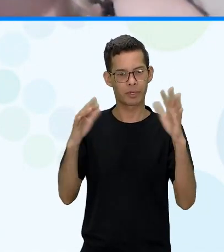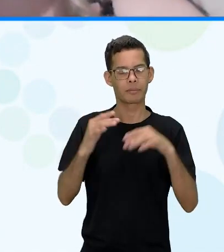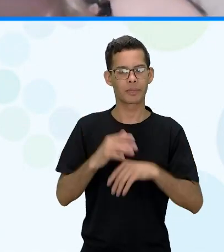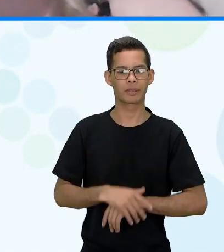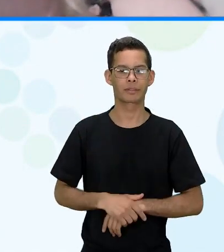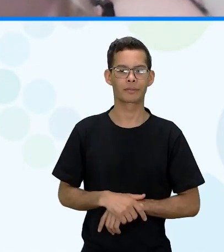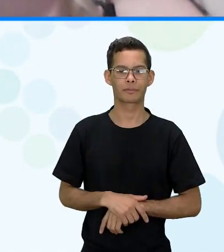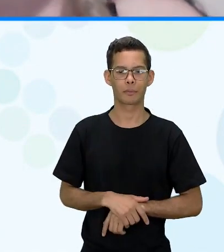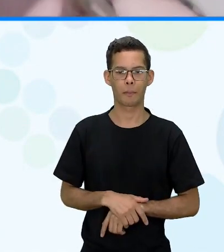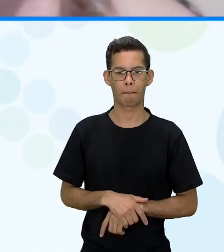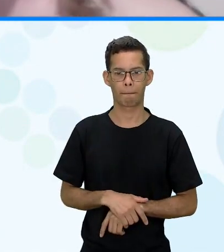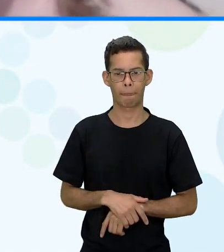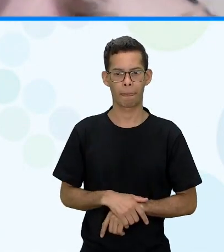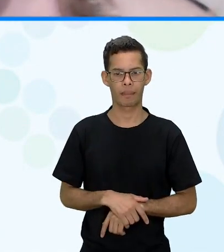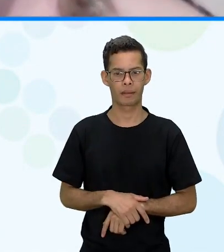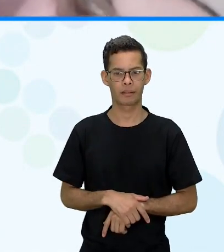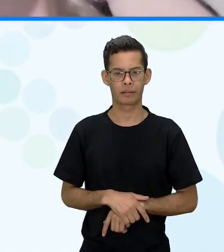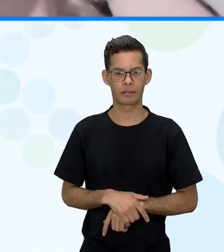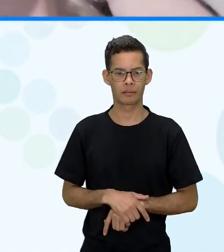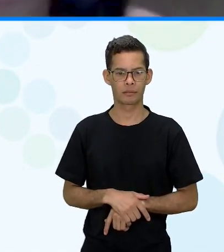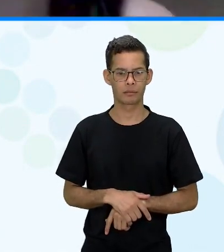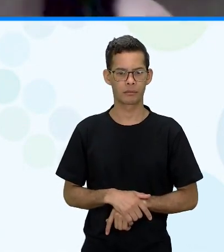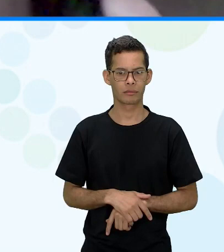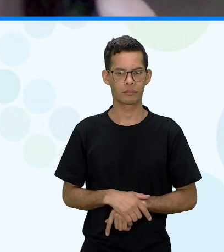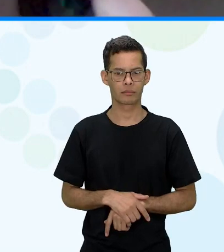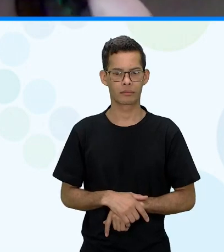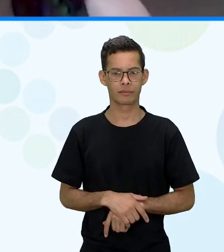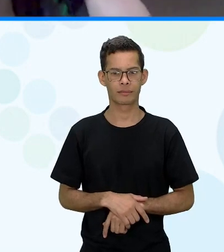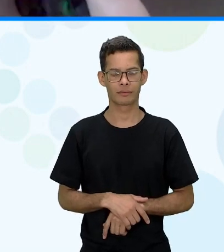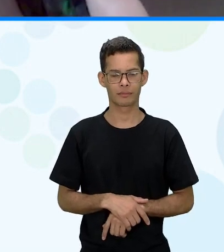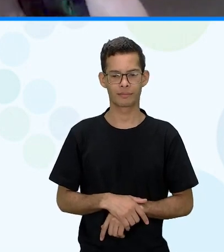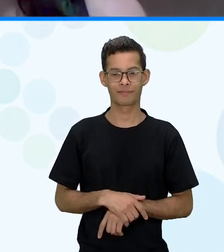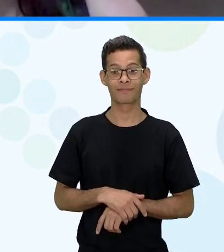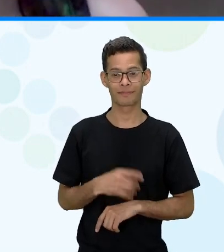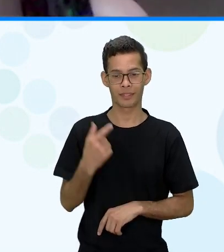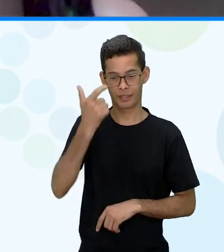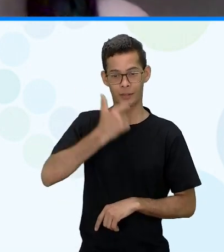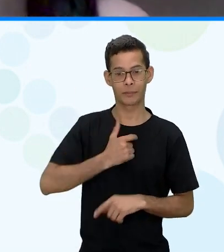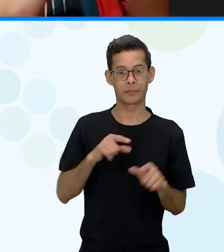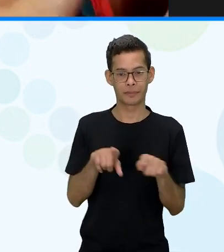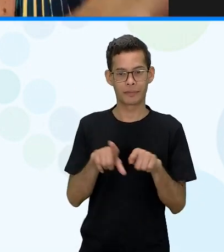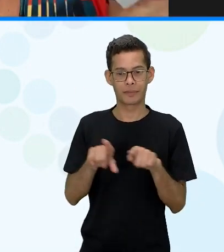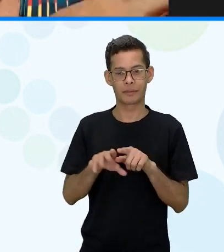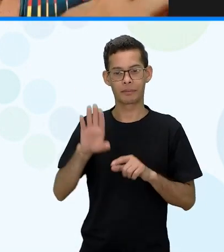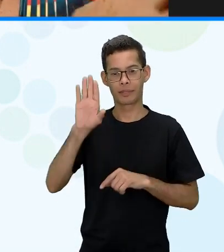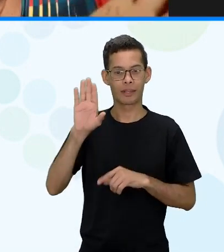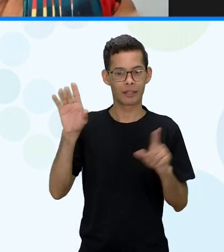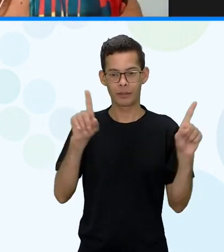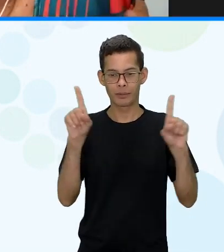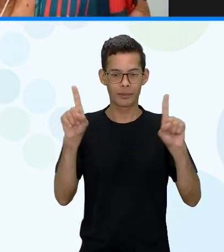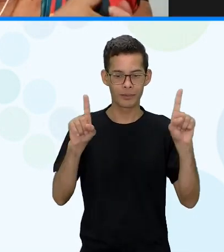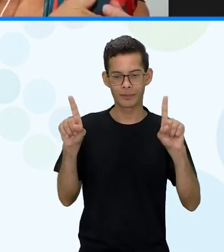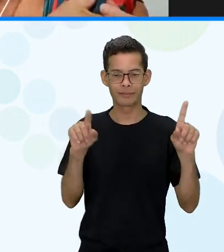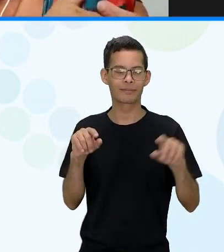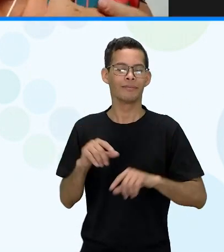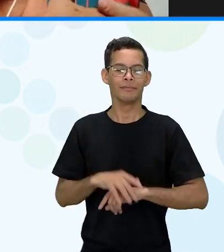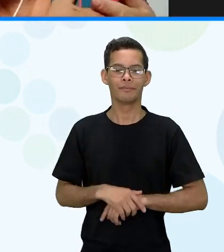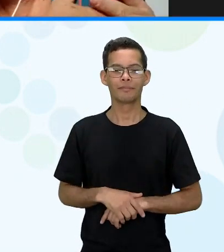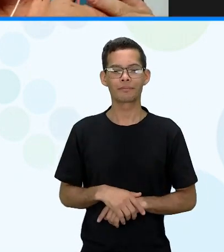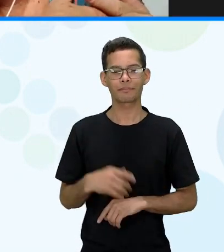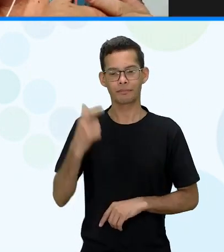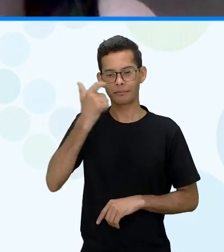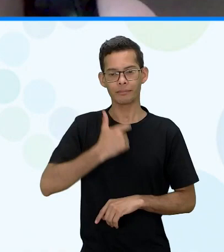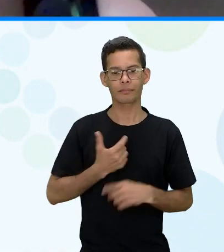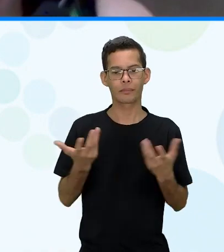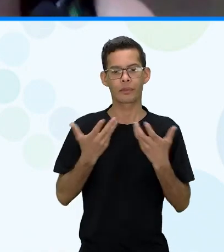mesmo eu quero agradecer ah pode quer falar não pode ser você primeira obrigada eu quero